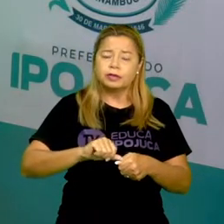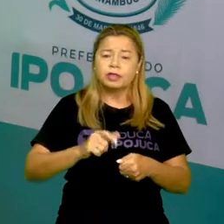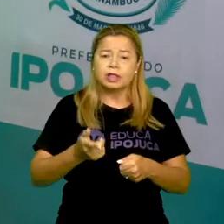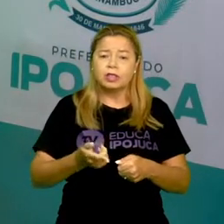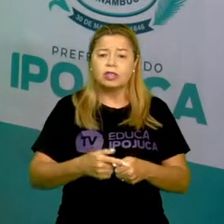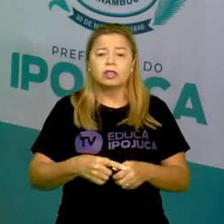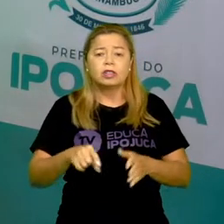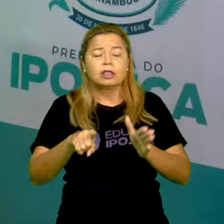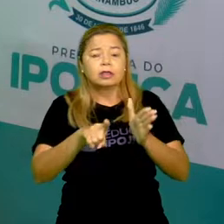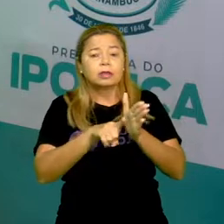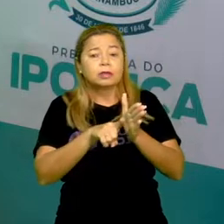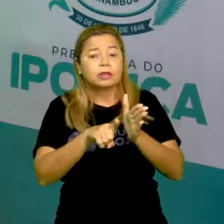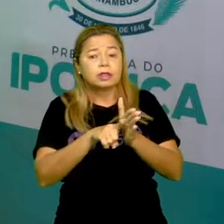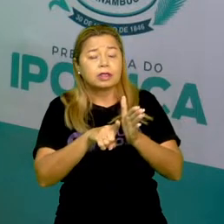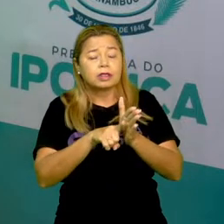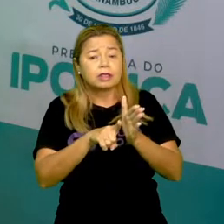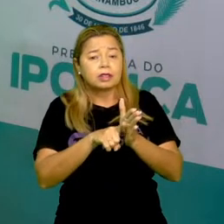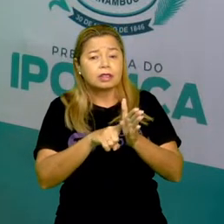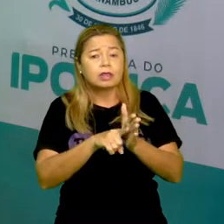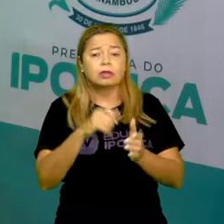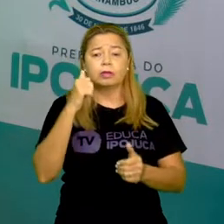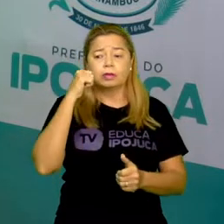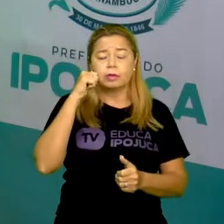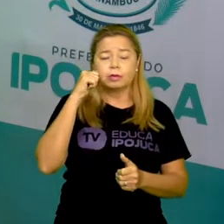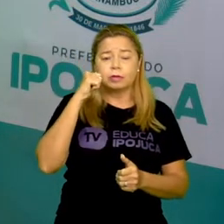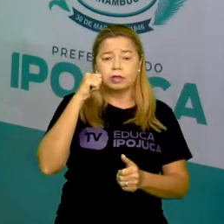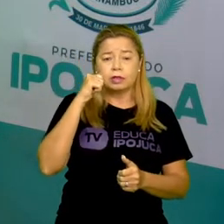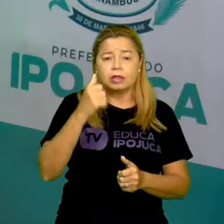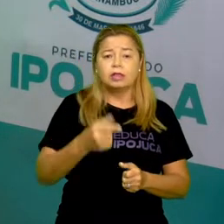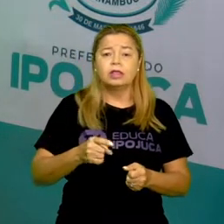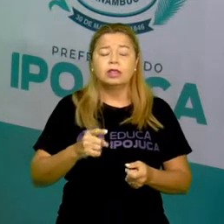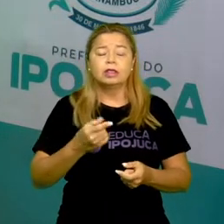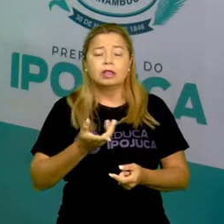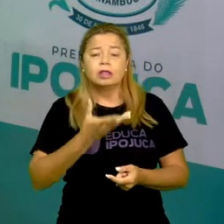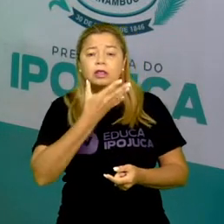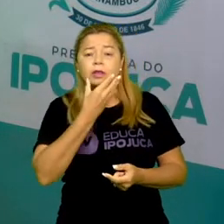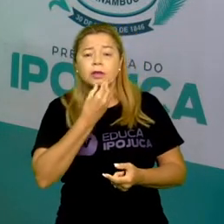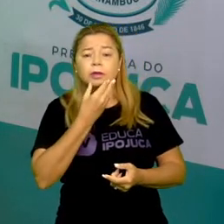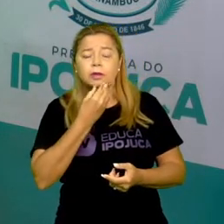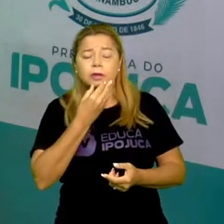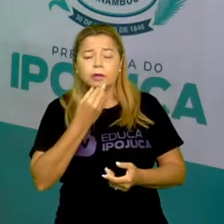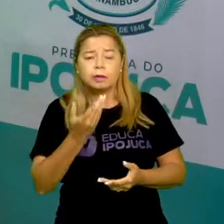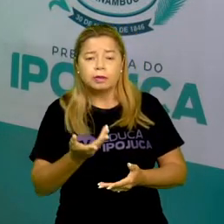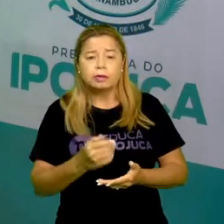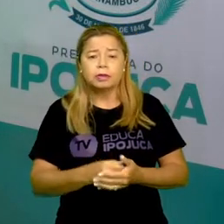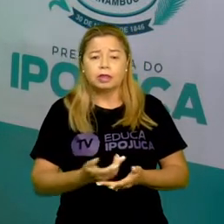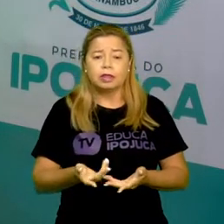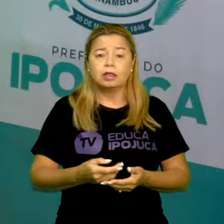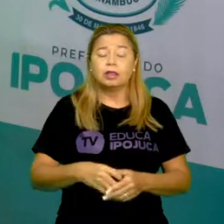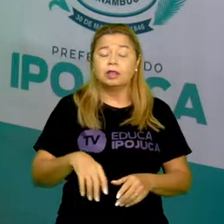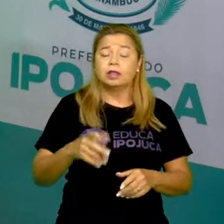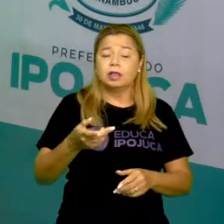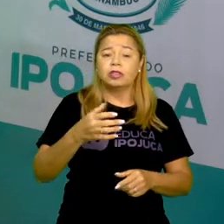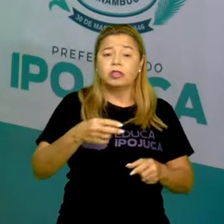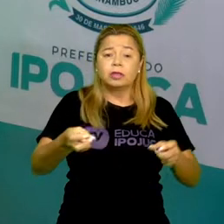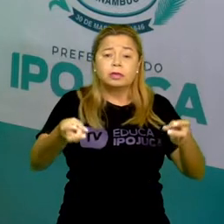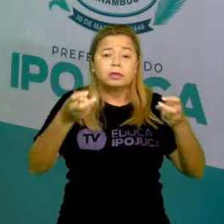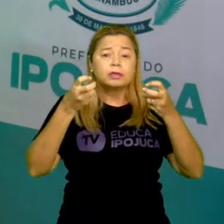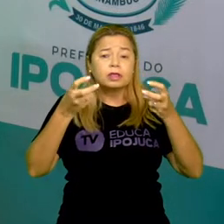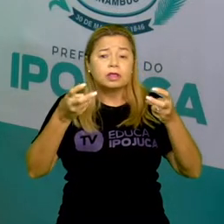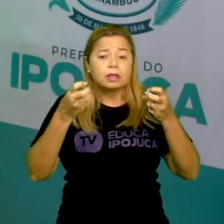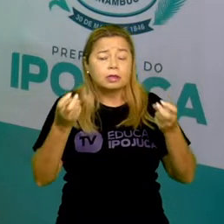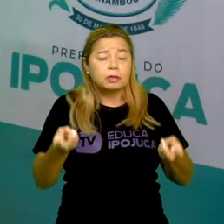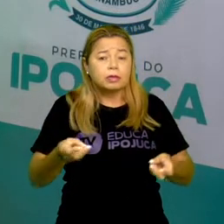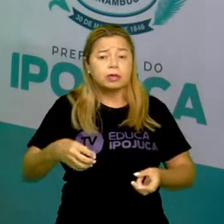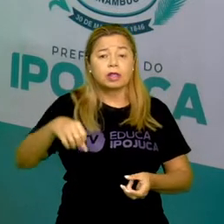Jônatas e de Carolina. A gente conseguiu identificar que a diferença entre a idade dos dois era de 9, mas 9